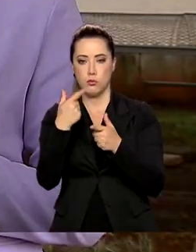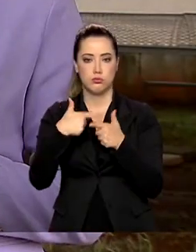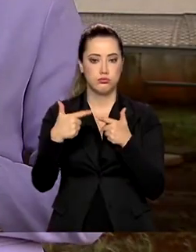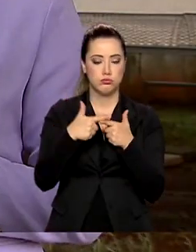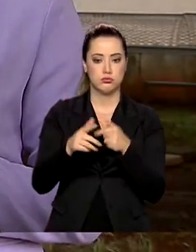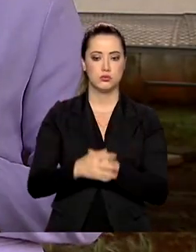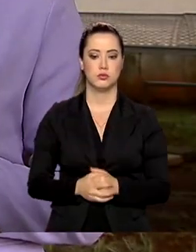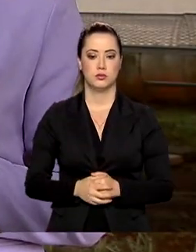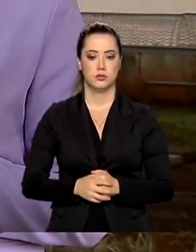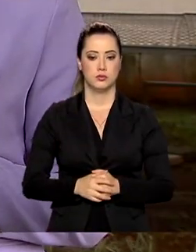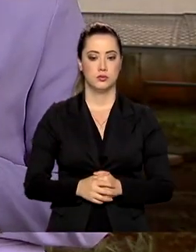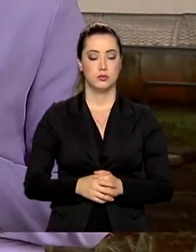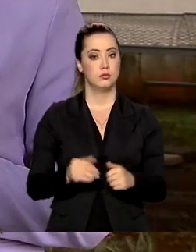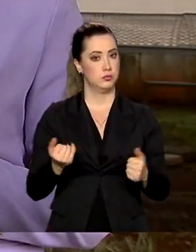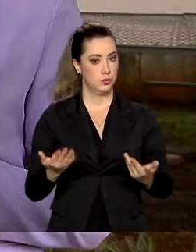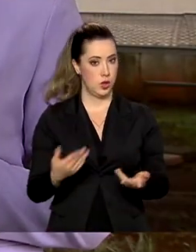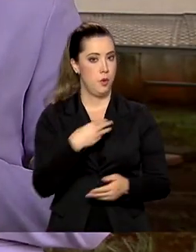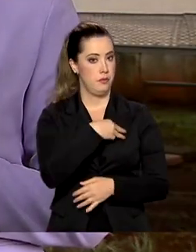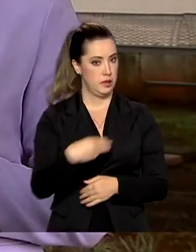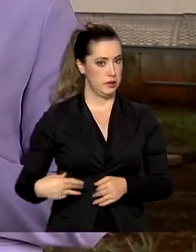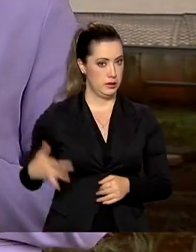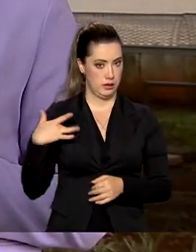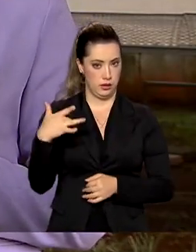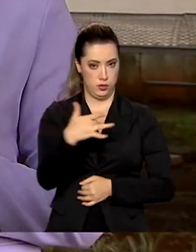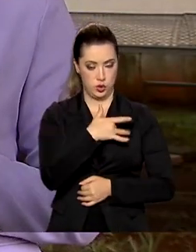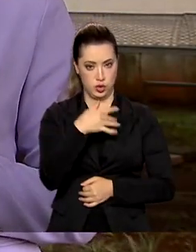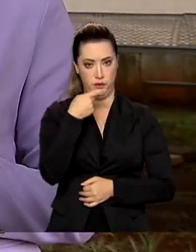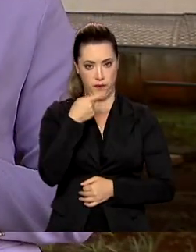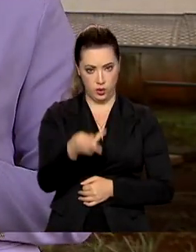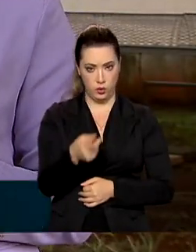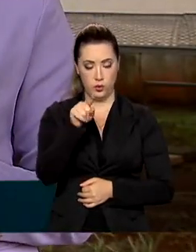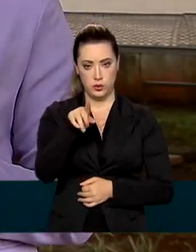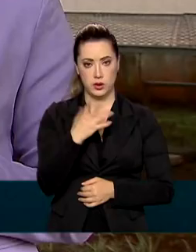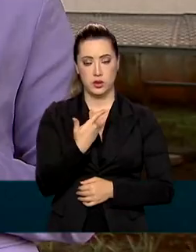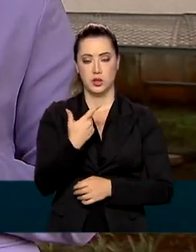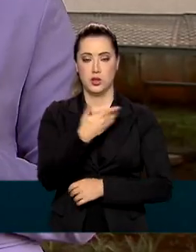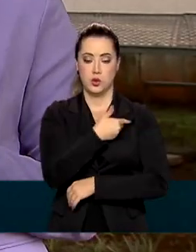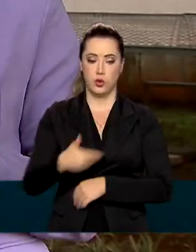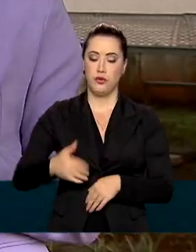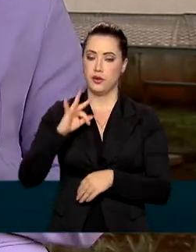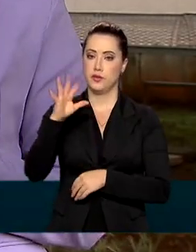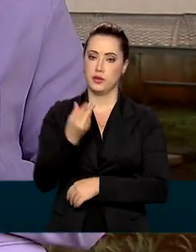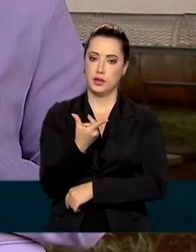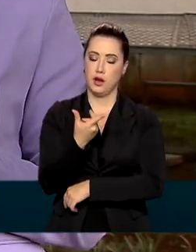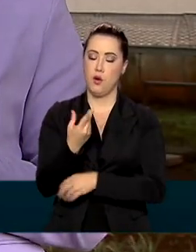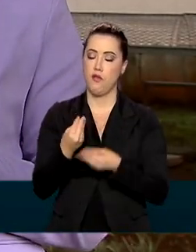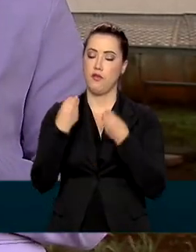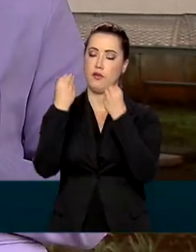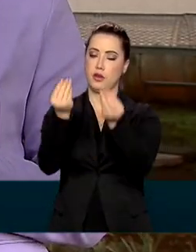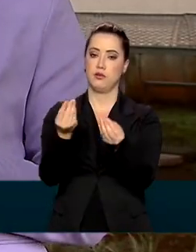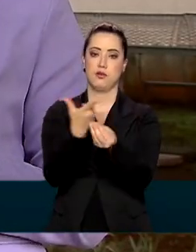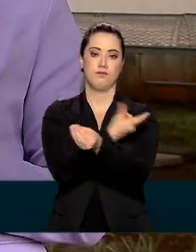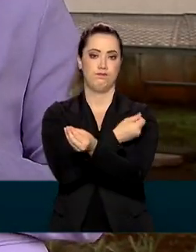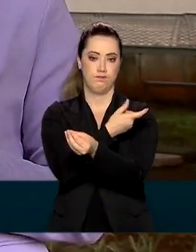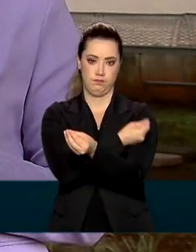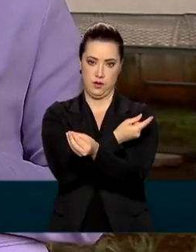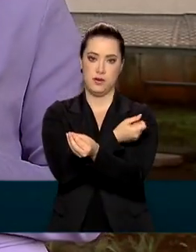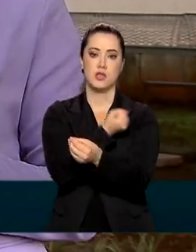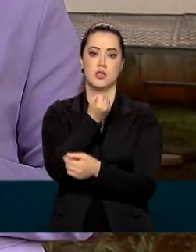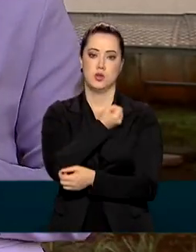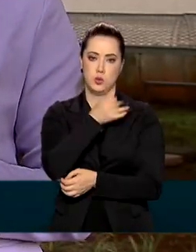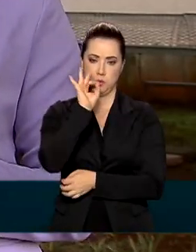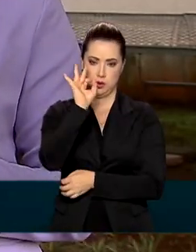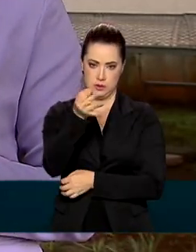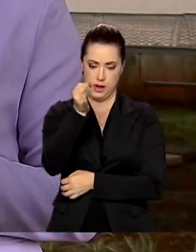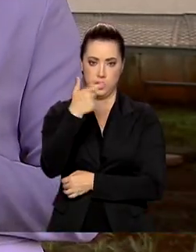De acordo com o ministro da Saúde, o governo federal vai enviar vacinas suficientes para acelerar o Plano Nacional